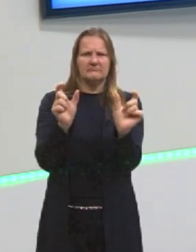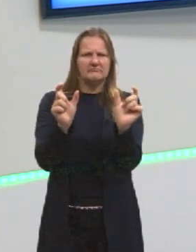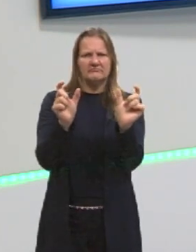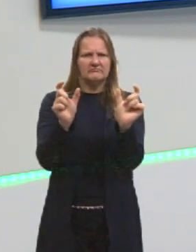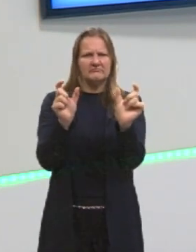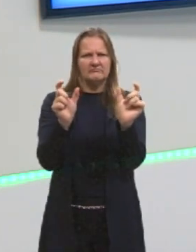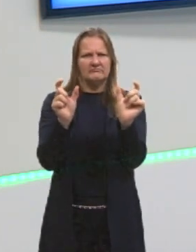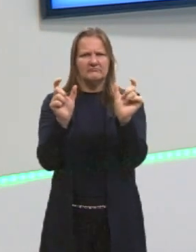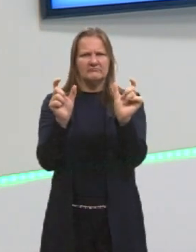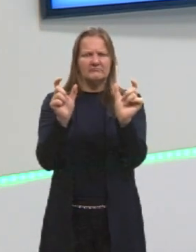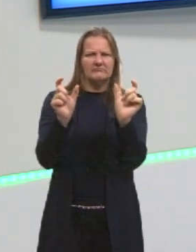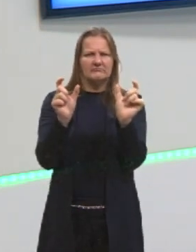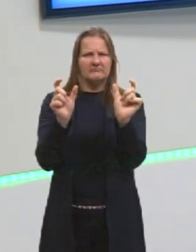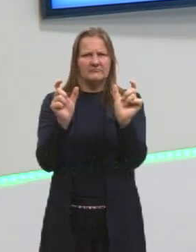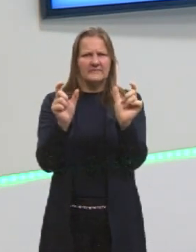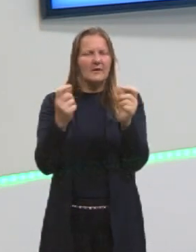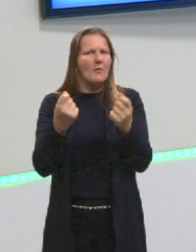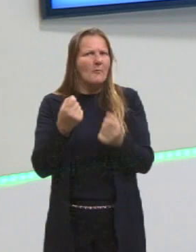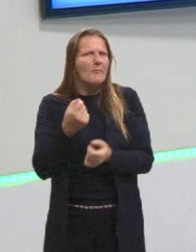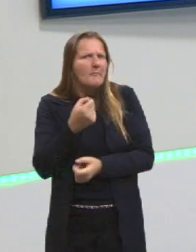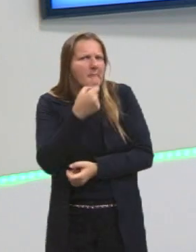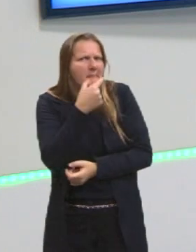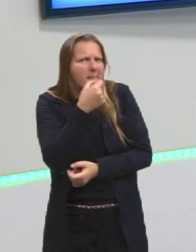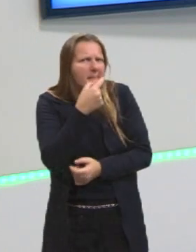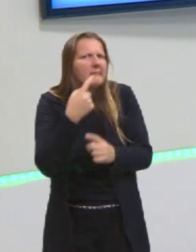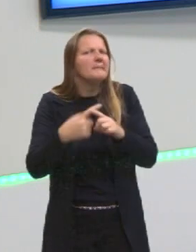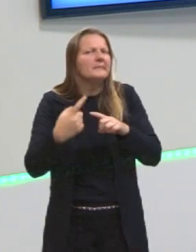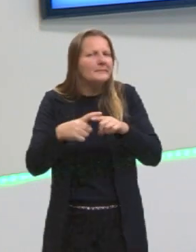para essas palavras por quê?